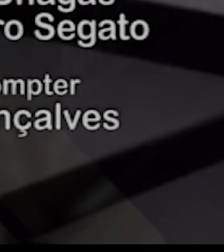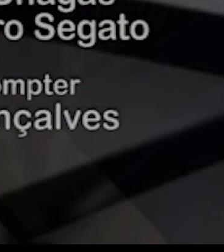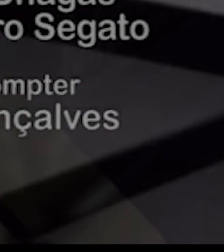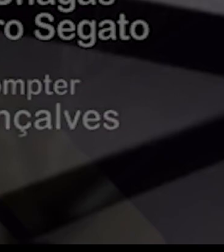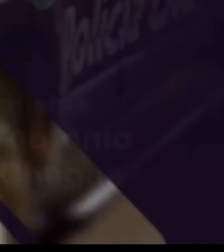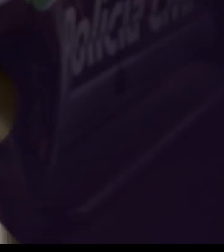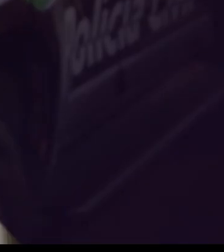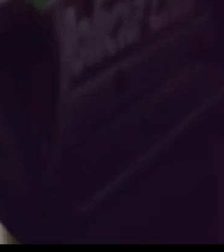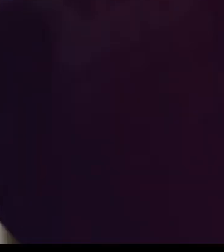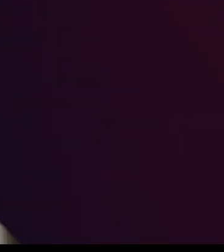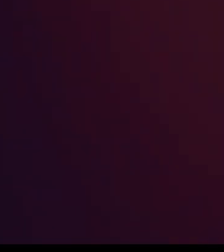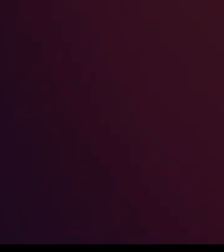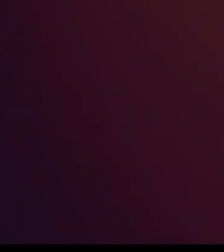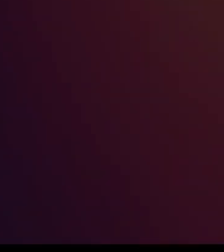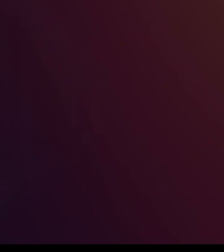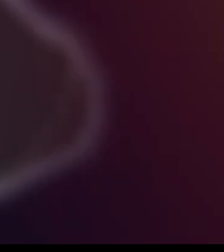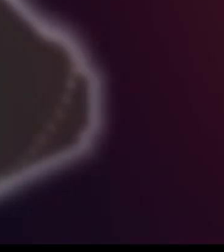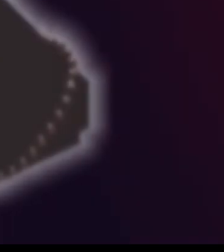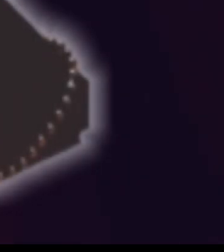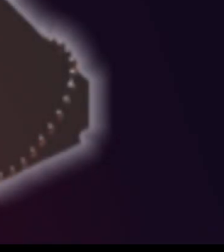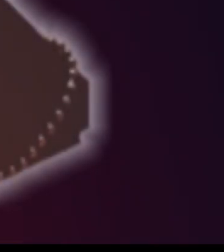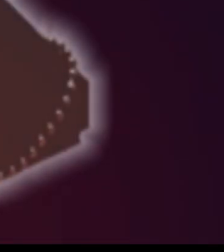Acompanhe também